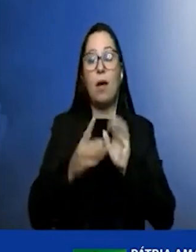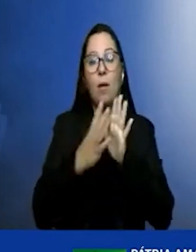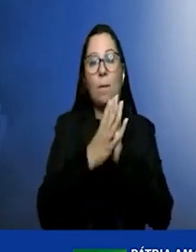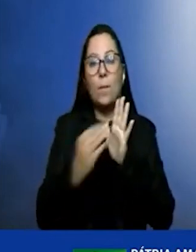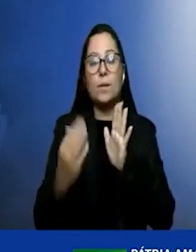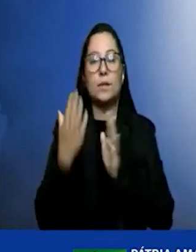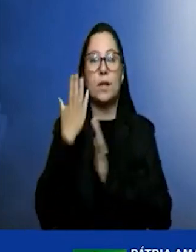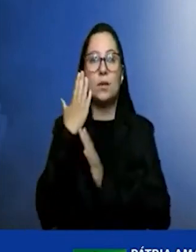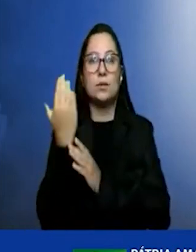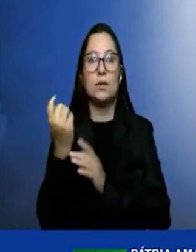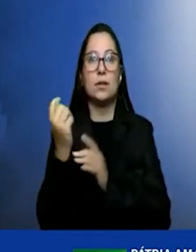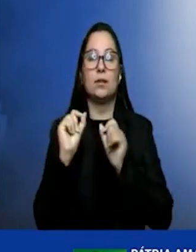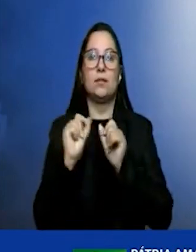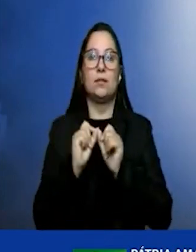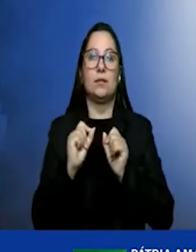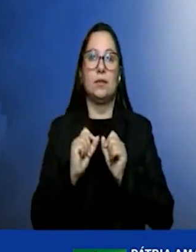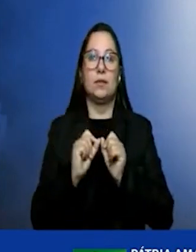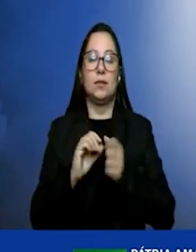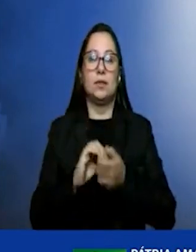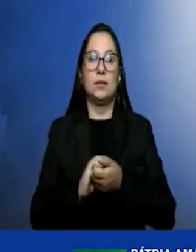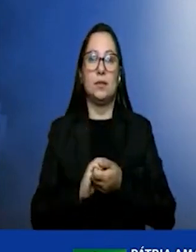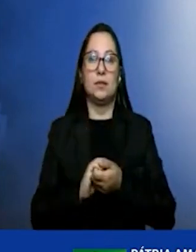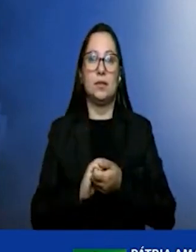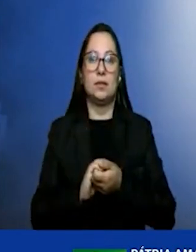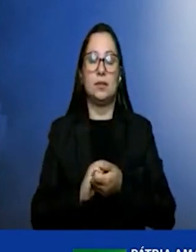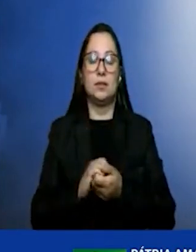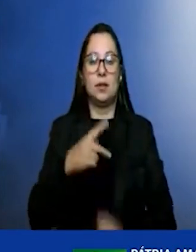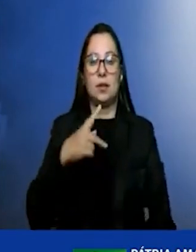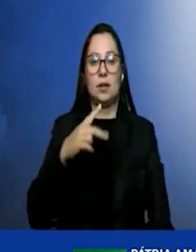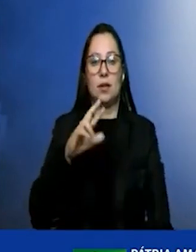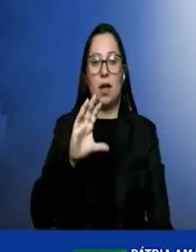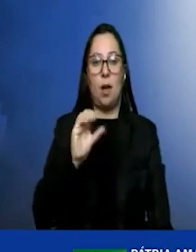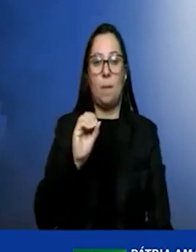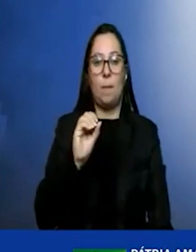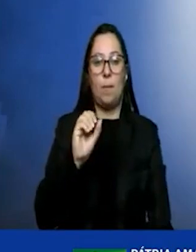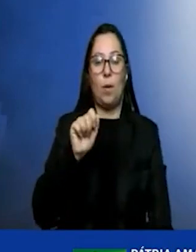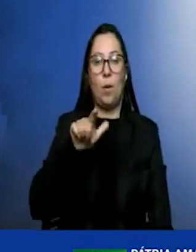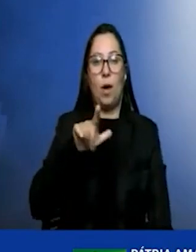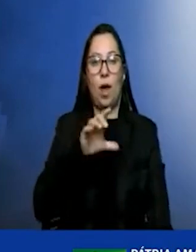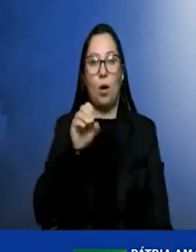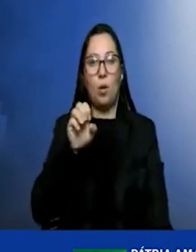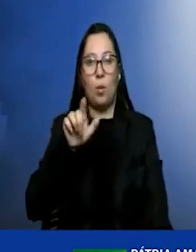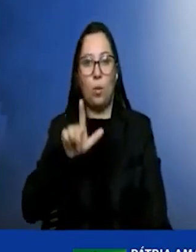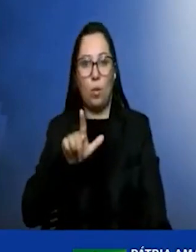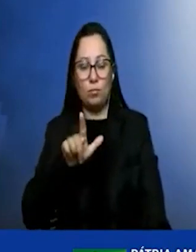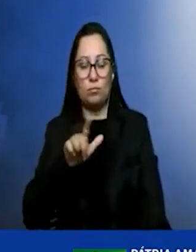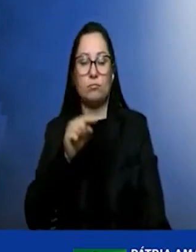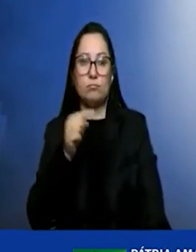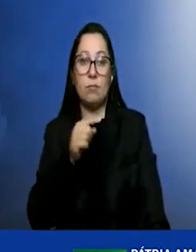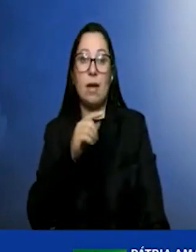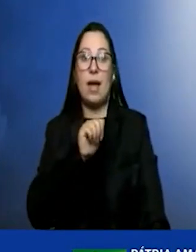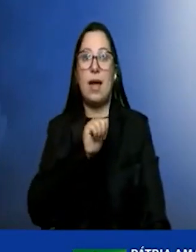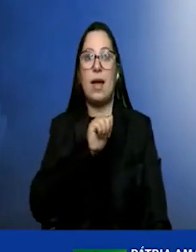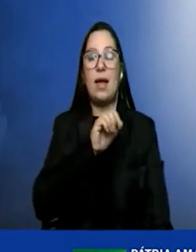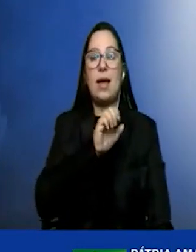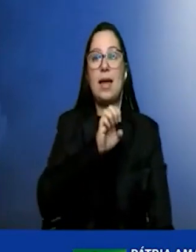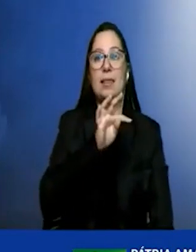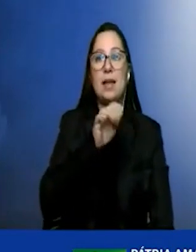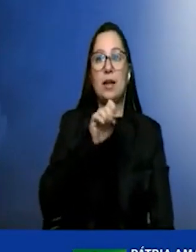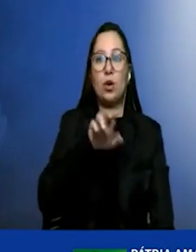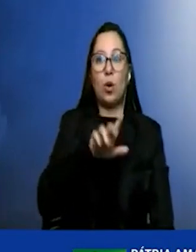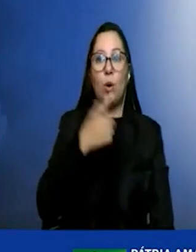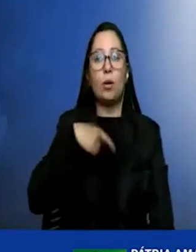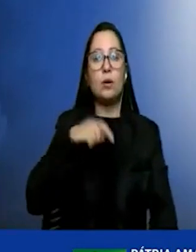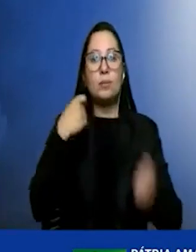feito com o Proalco, o etanol. Nós precisamos ter a certeza de um mercado que estimule